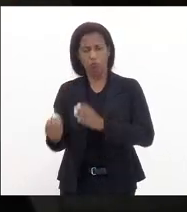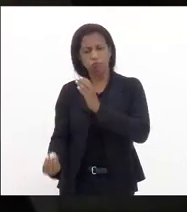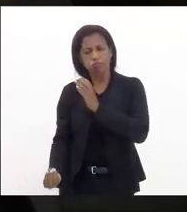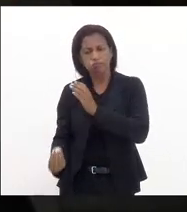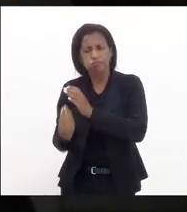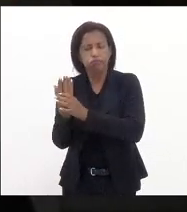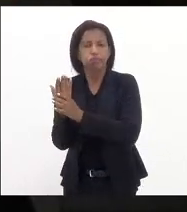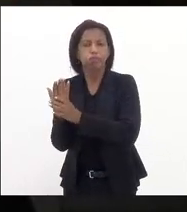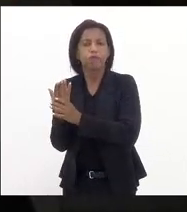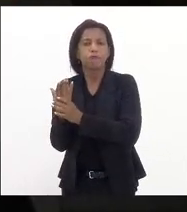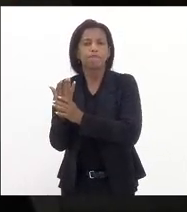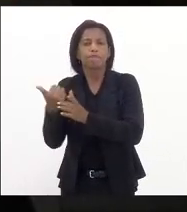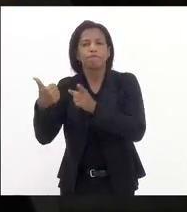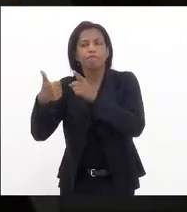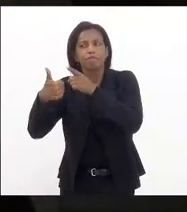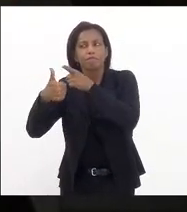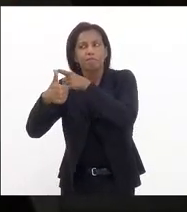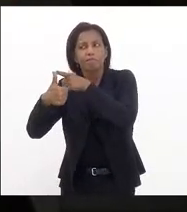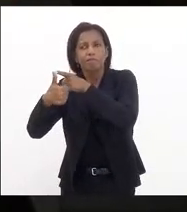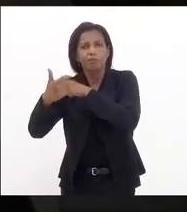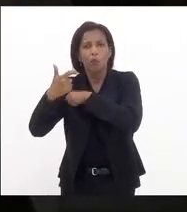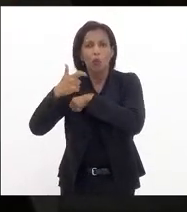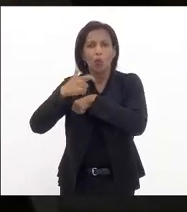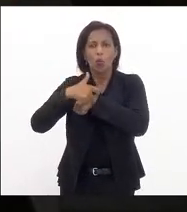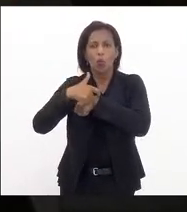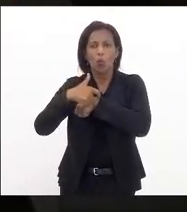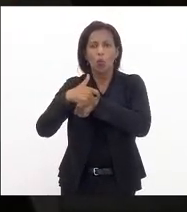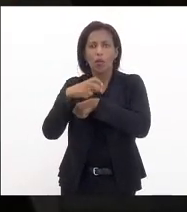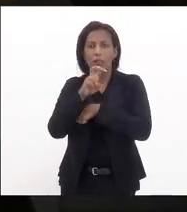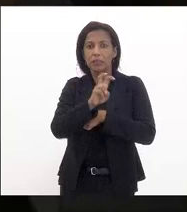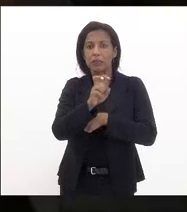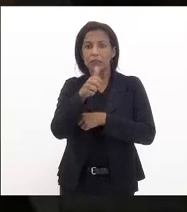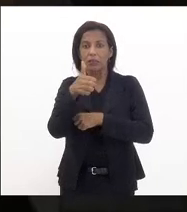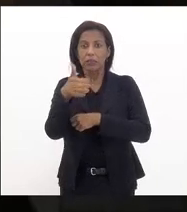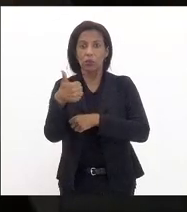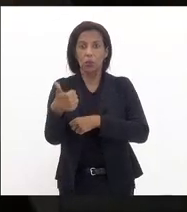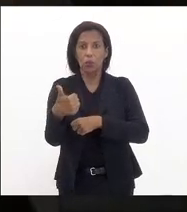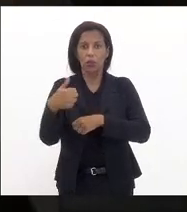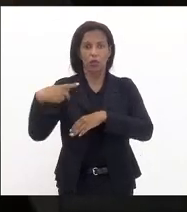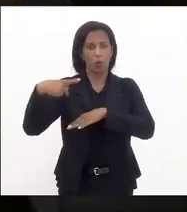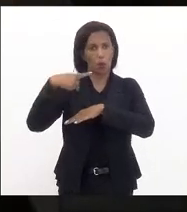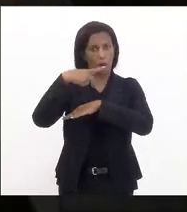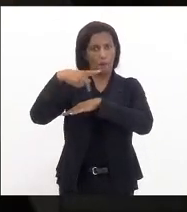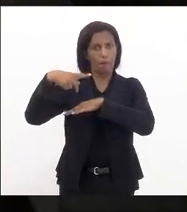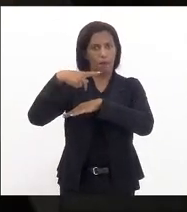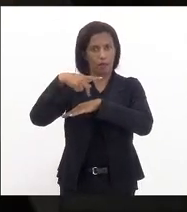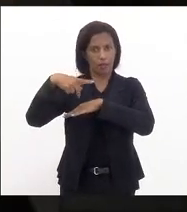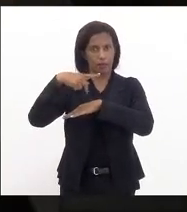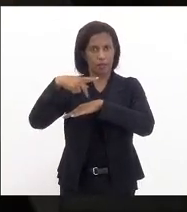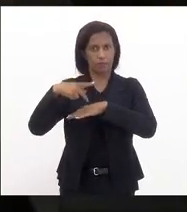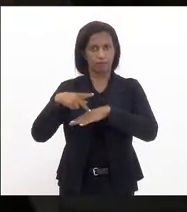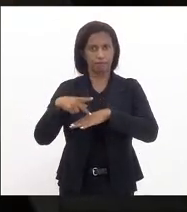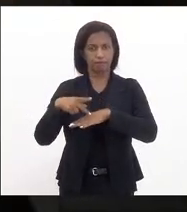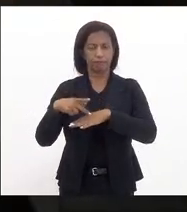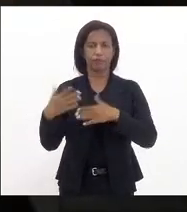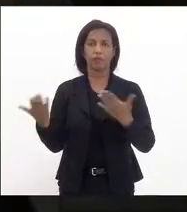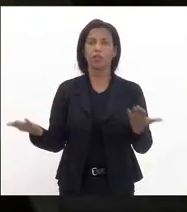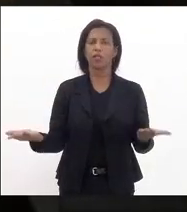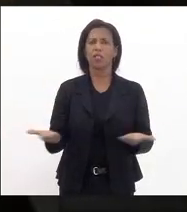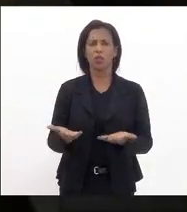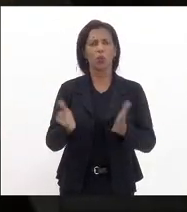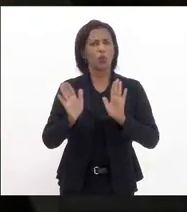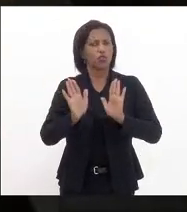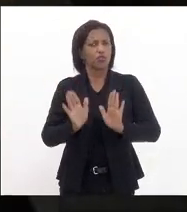no primeiro momento com 51 países signatários e que hoje já